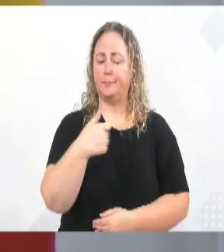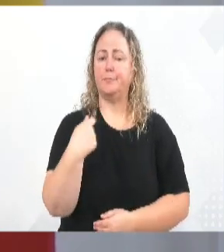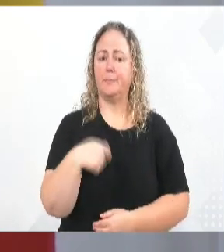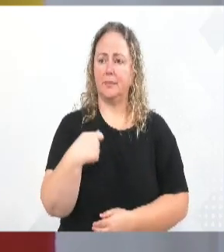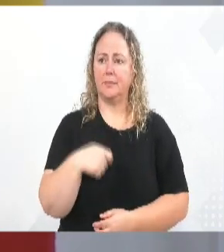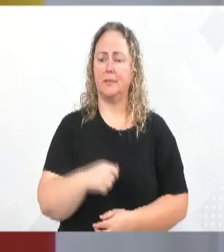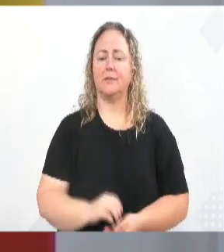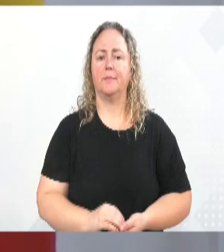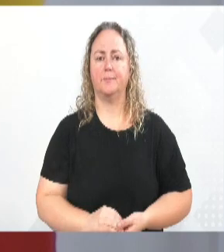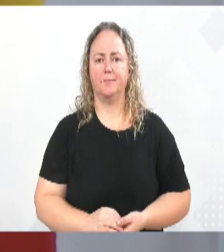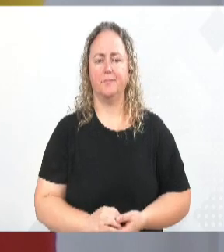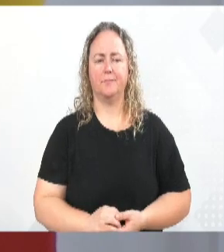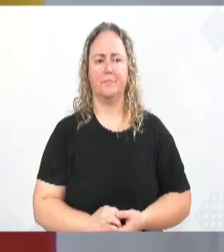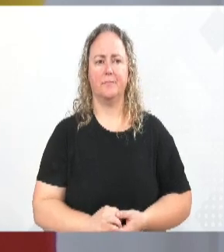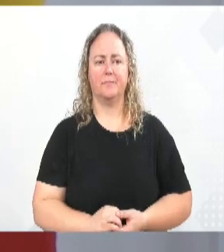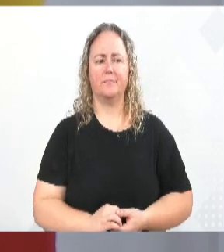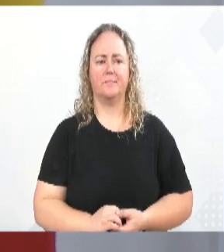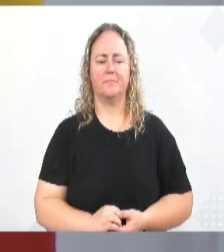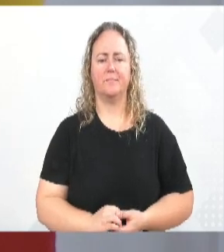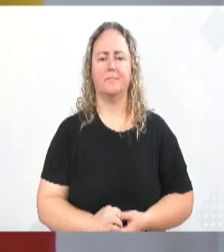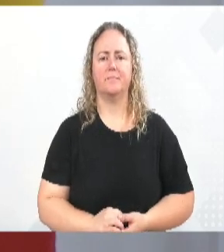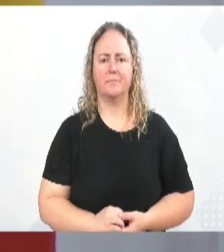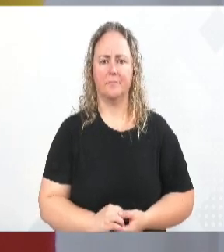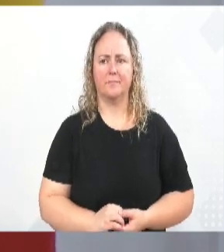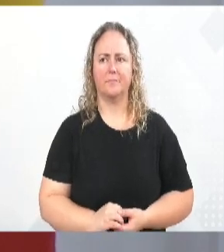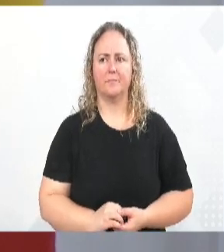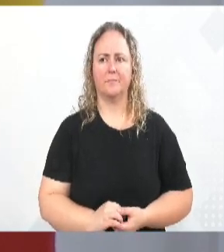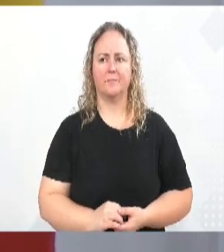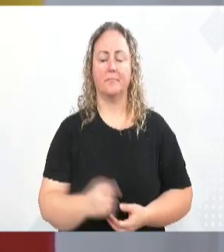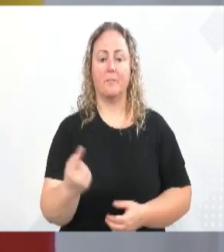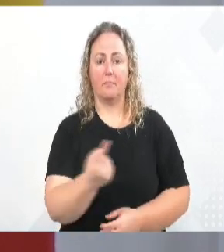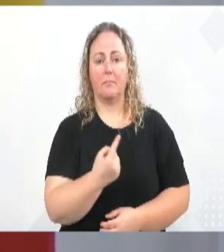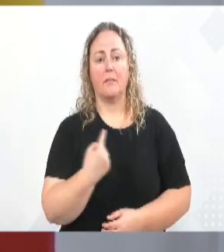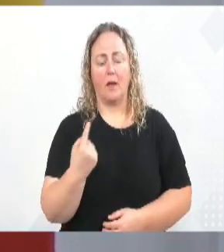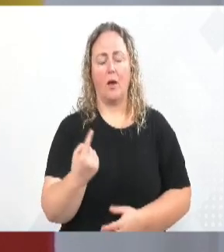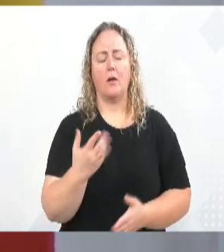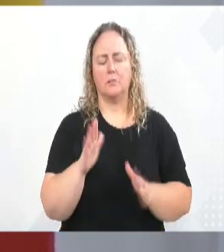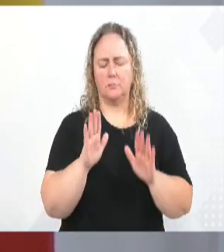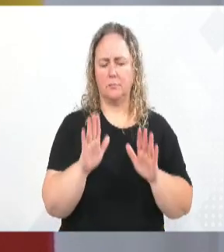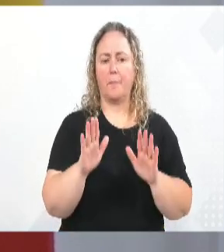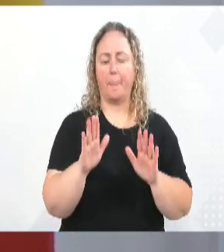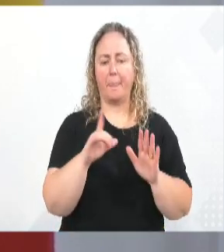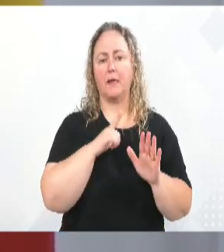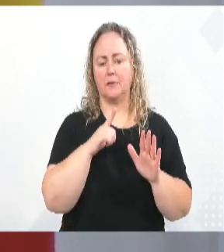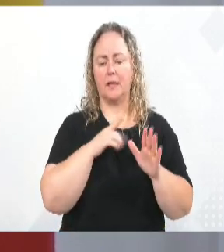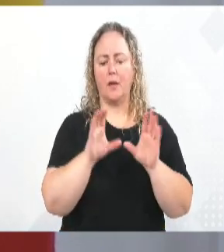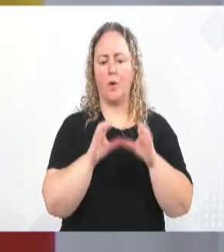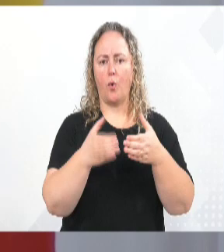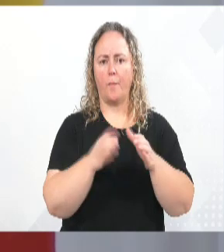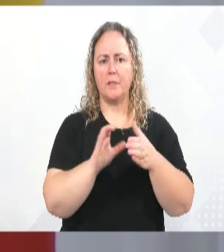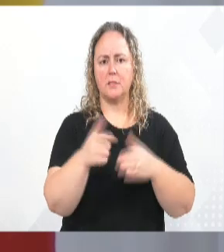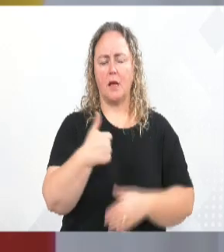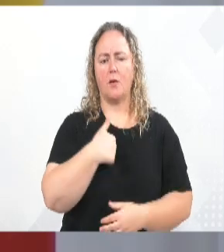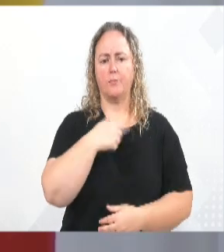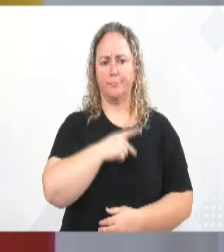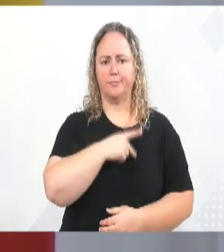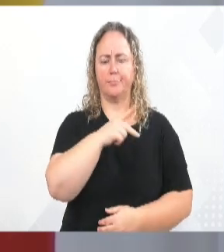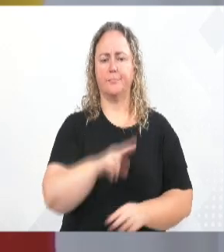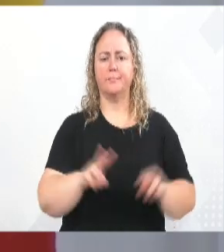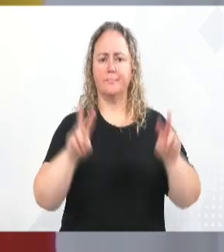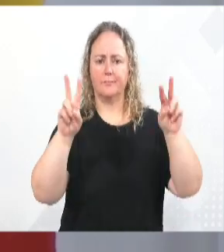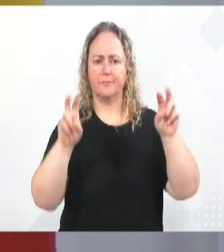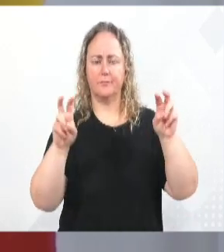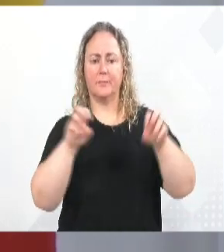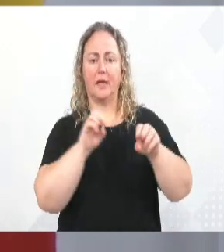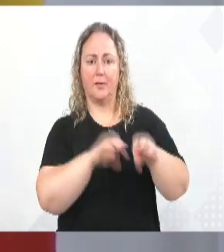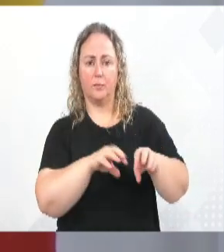interessantes, porque presidimos, presido aqui, a comissão, que é uma comissão integrada, que tem a temática da educação, mas também